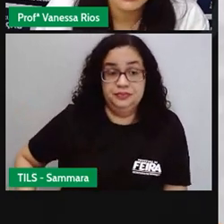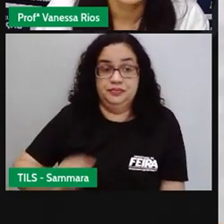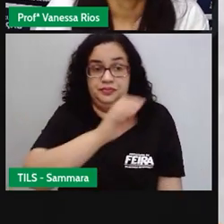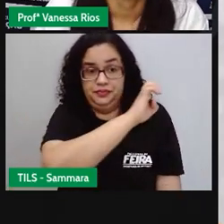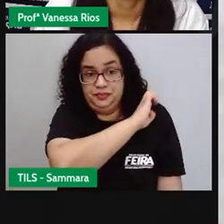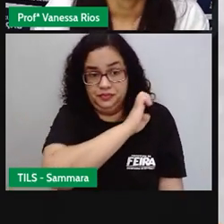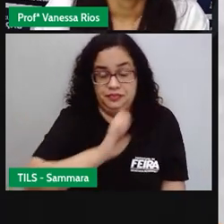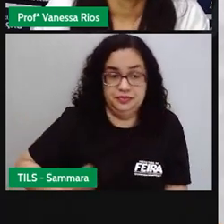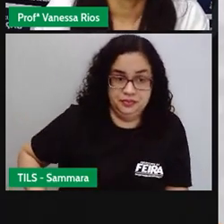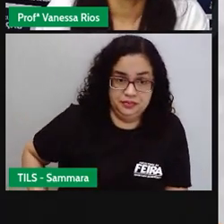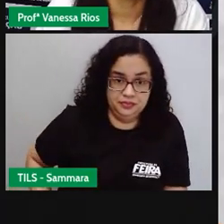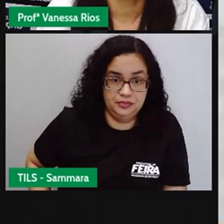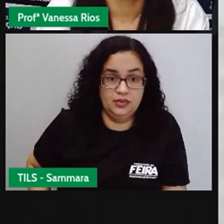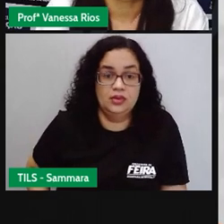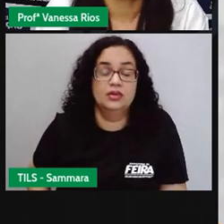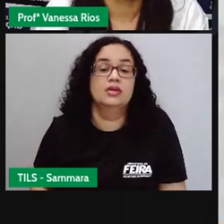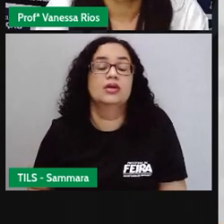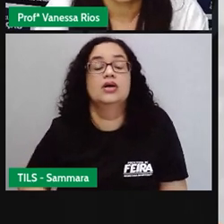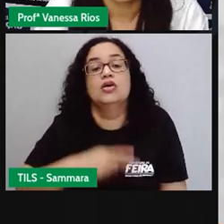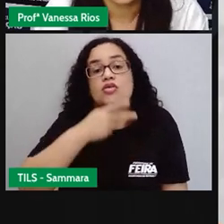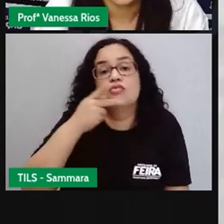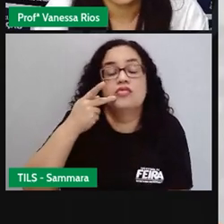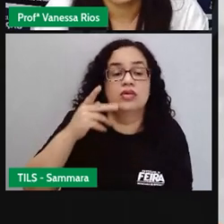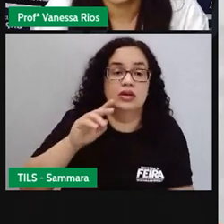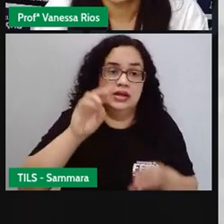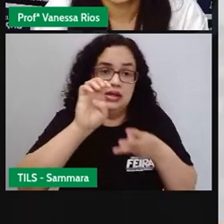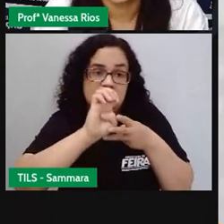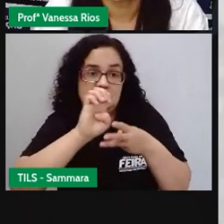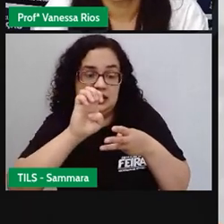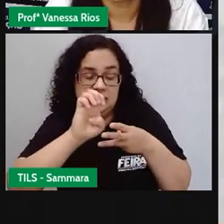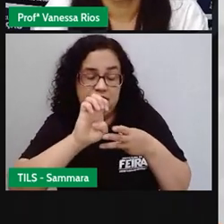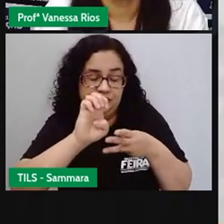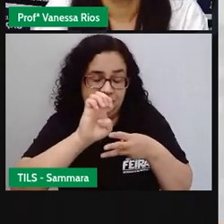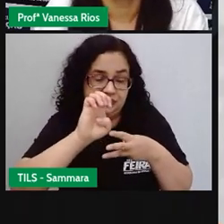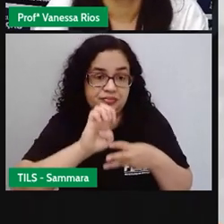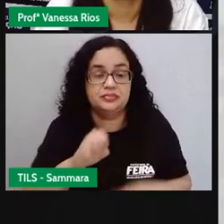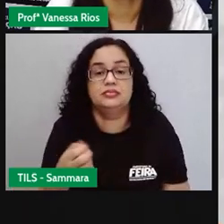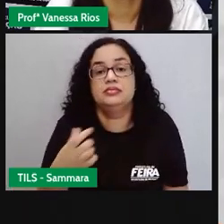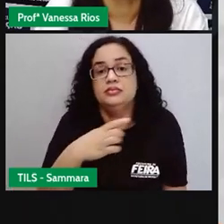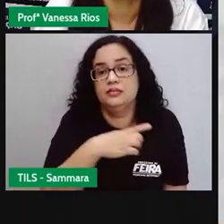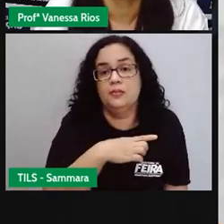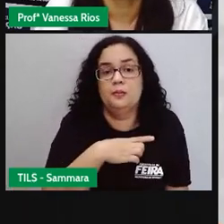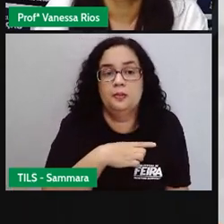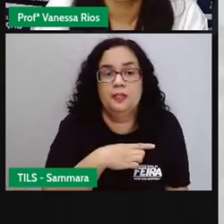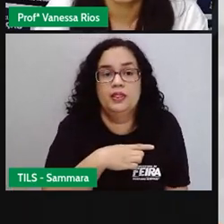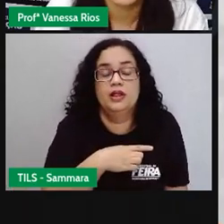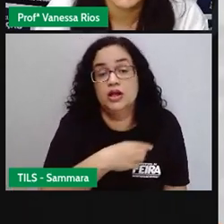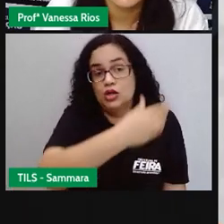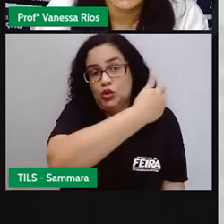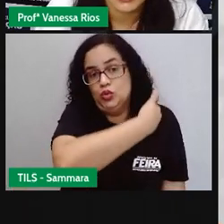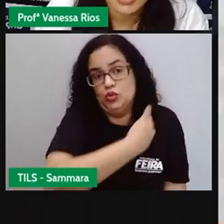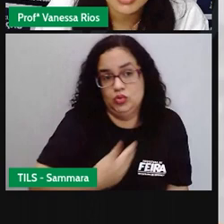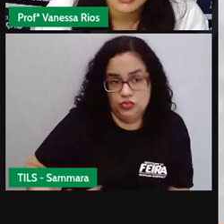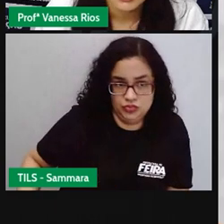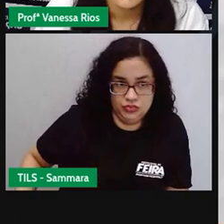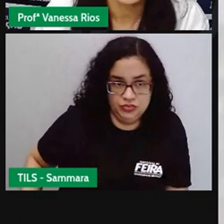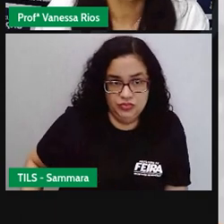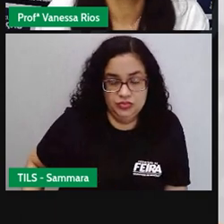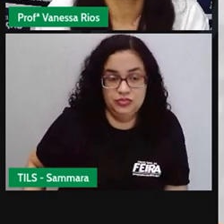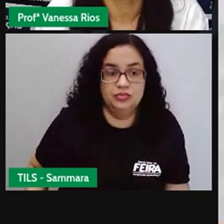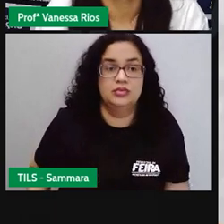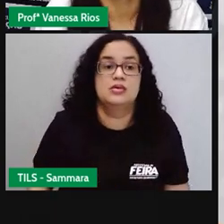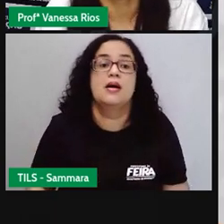estaduais. E quando a gente fala em executivo, poder executivo, a gente fala dos governadores.